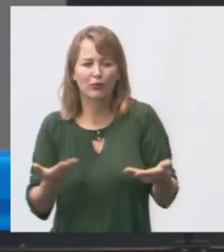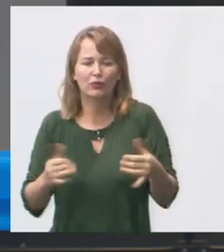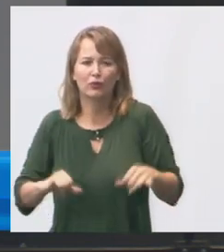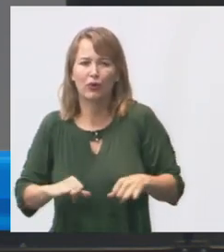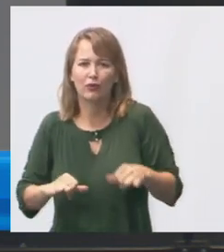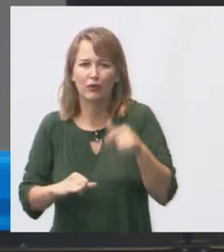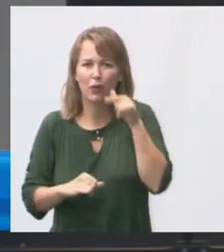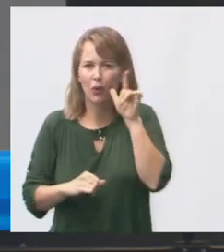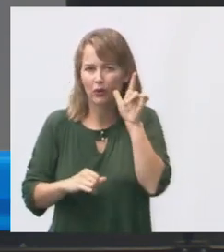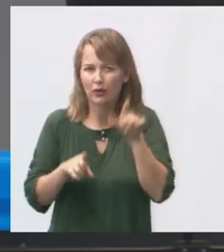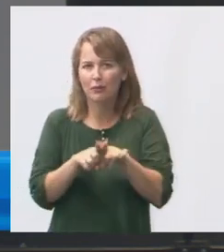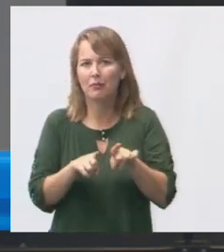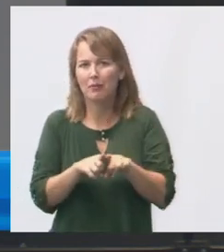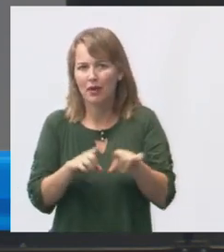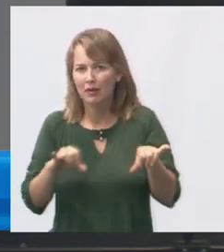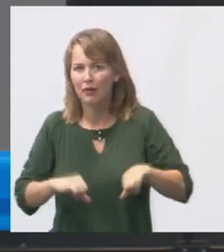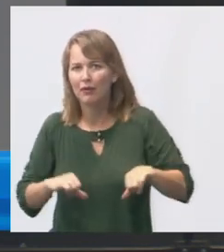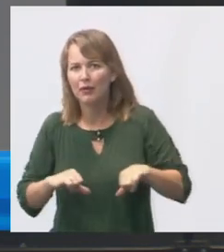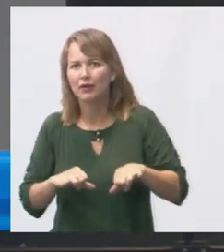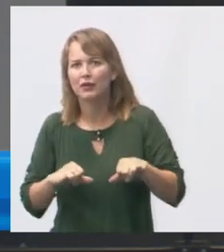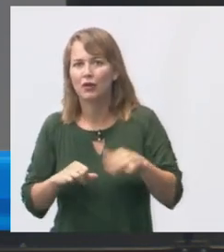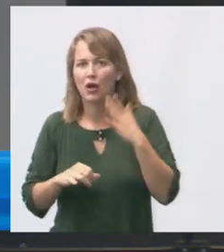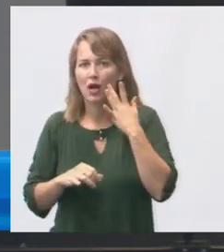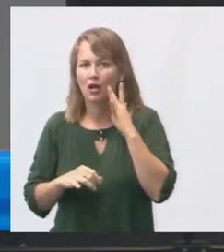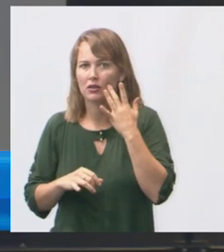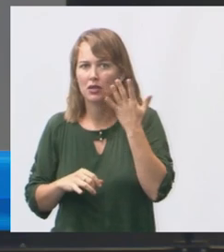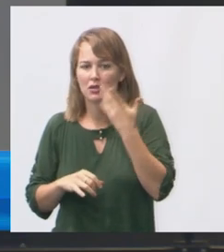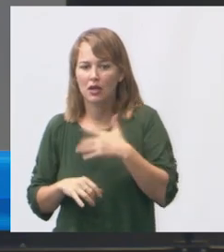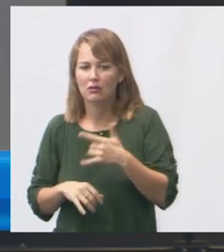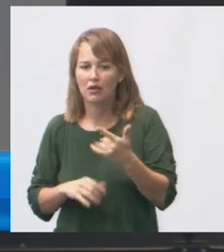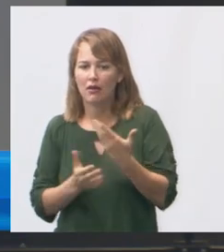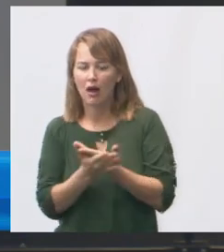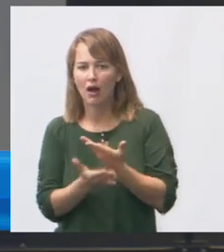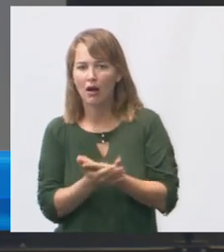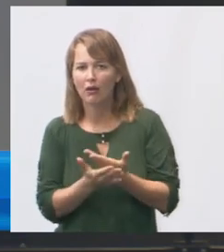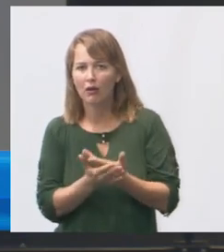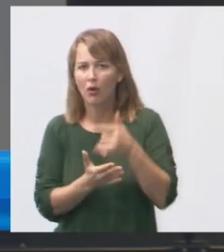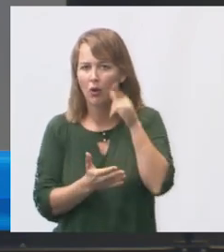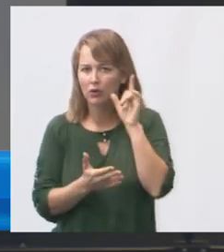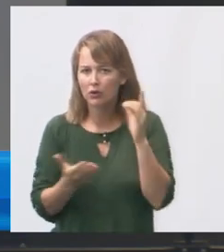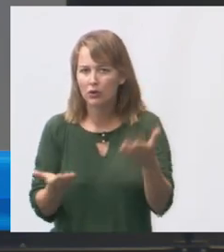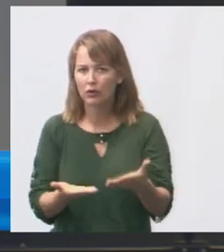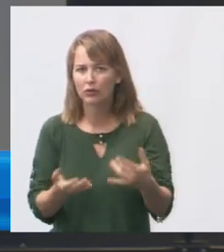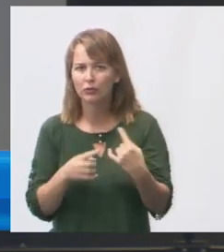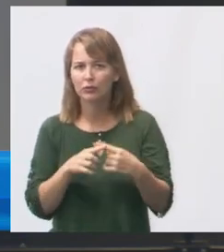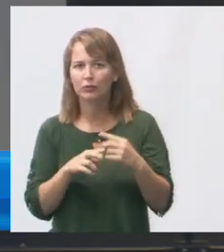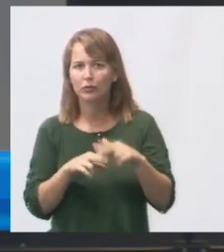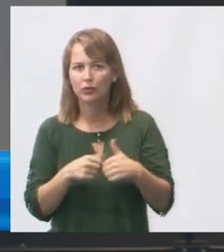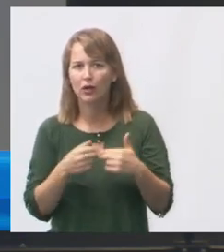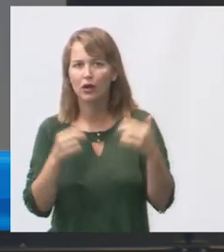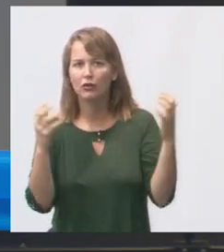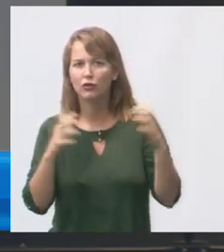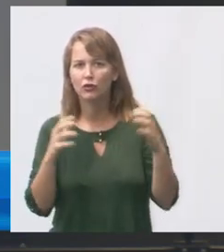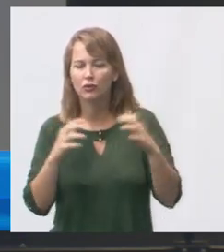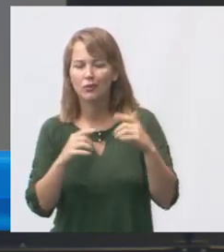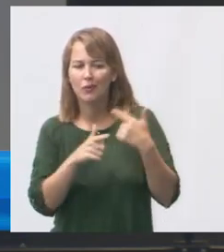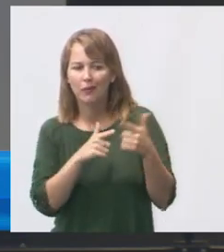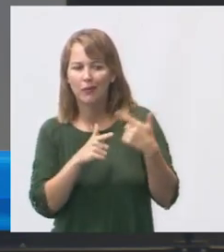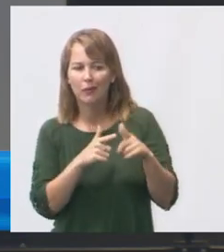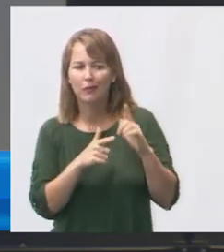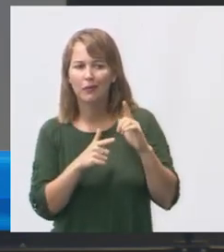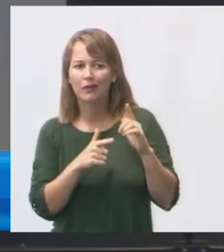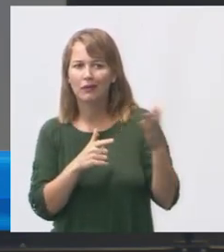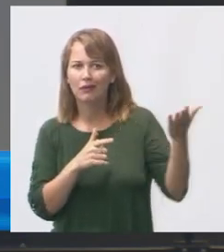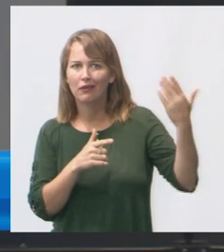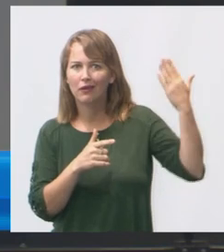ontem hoje as crianças provavelmente não deve ter aula vereador Davi ontem hoje devido a esse problema que ainda não foi resolvido